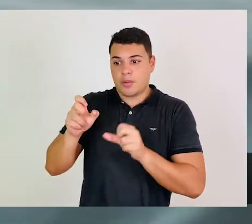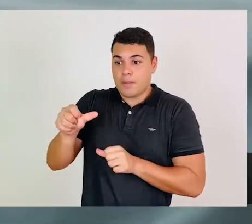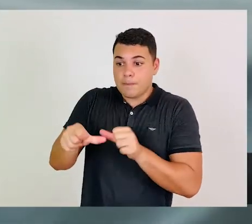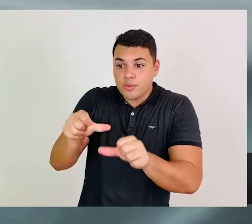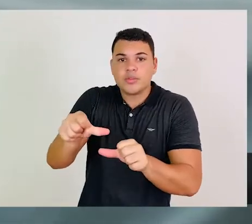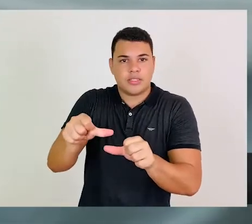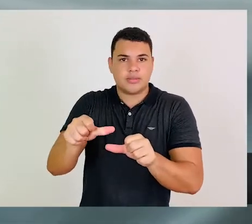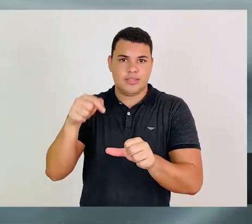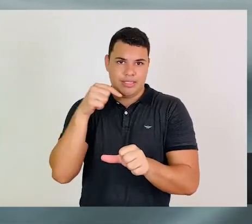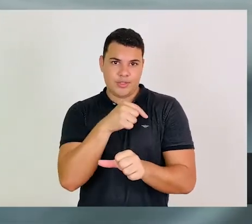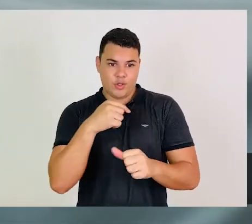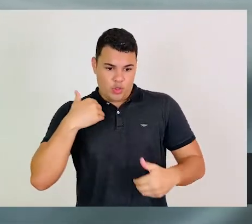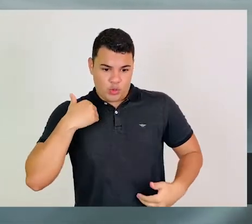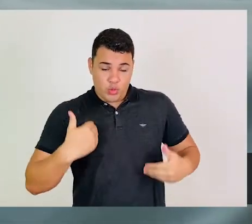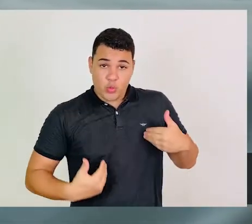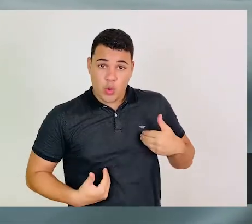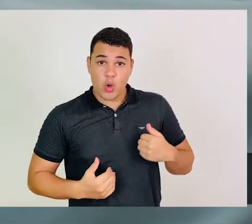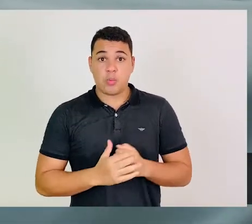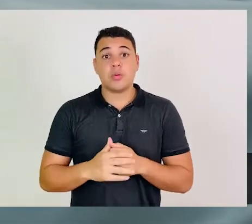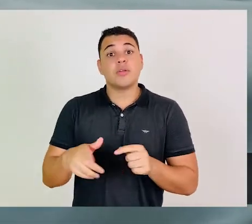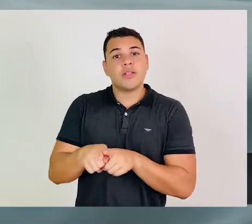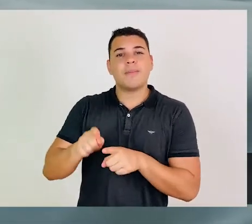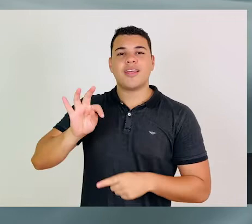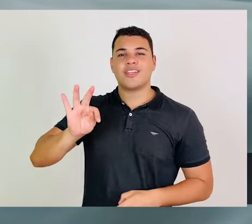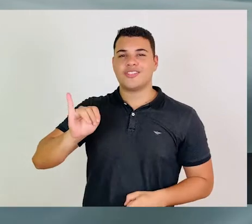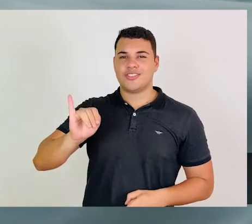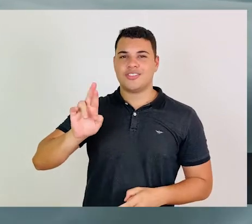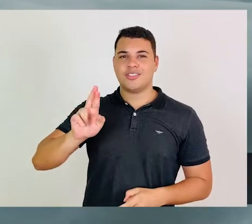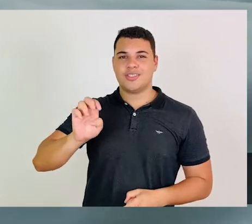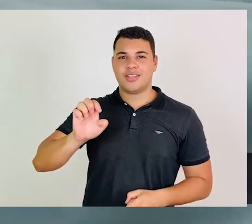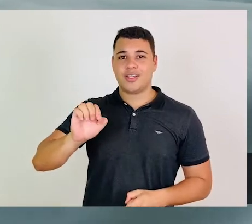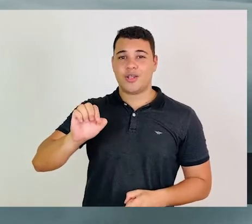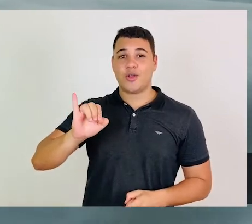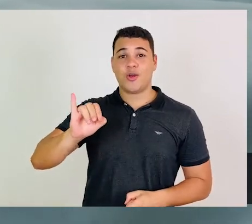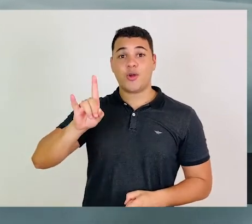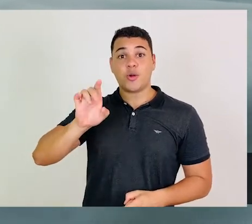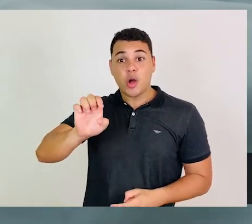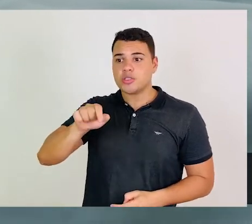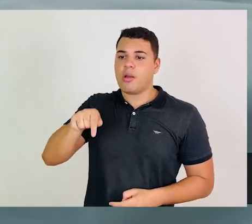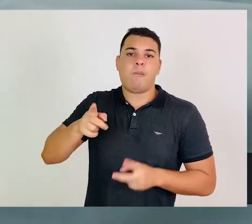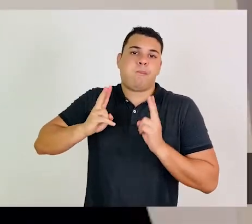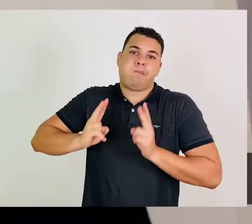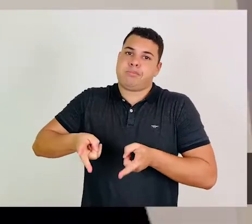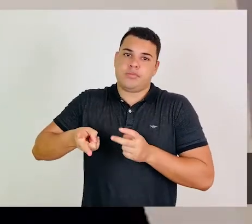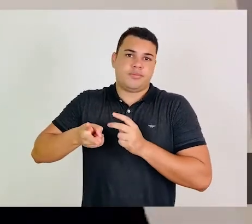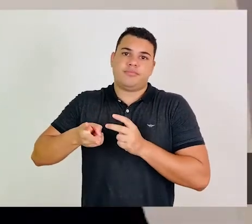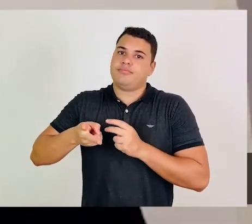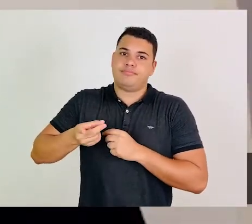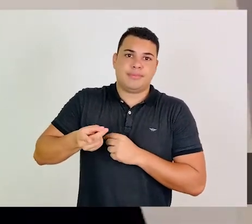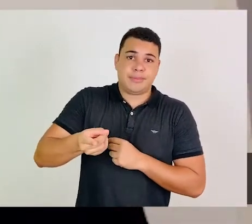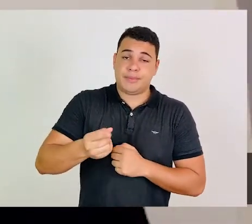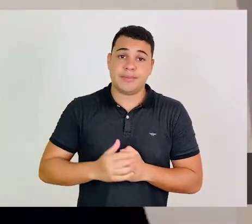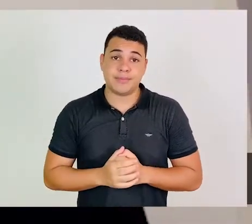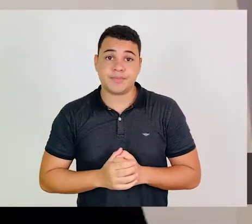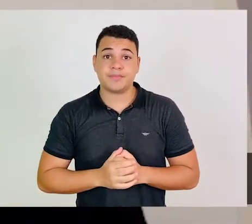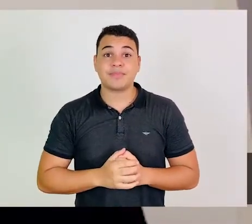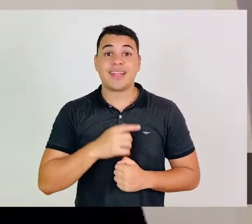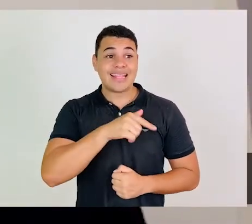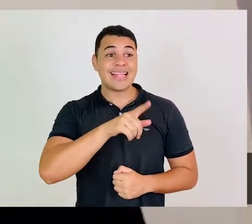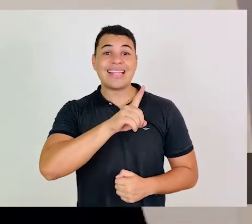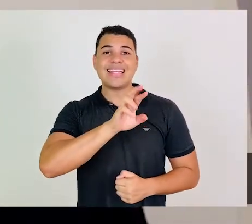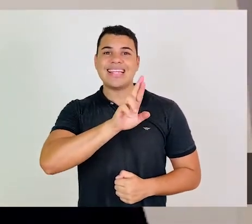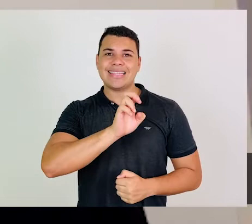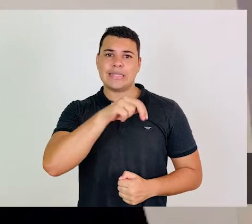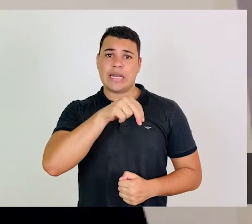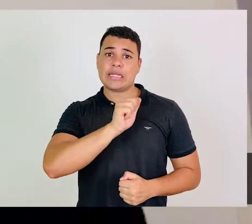adrenal e a inflamação da tireoide em pacientes com Covid-19 são reversíveis? Tanto em relação às alterações da